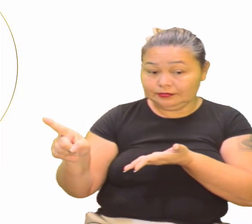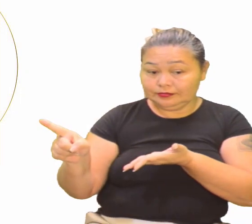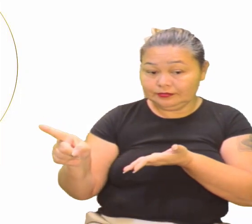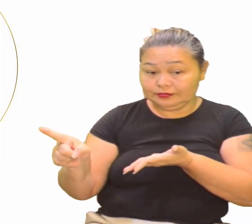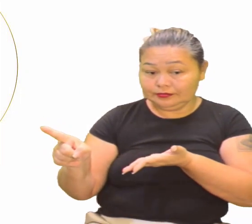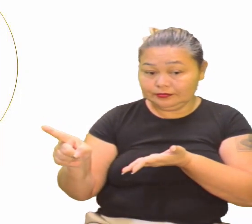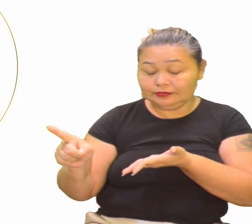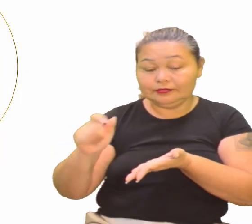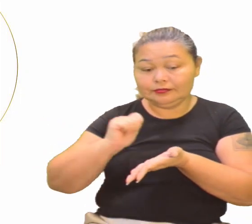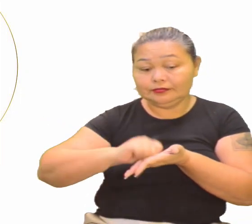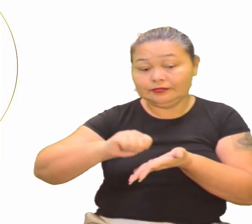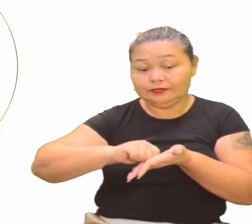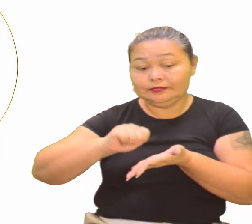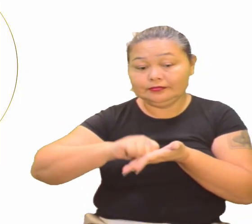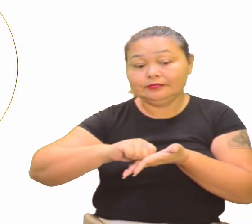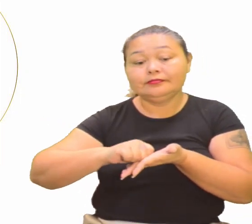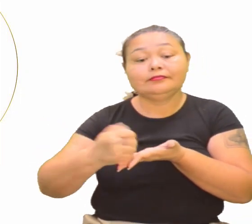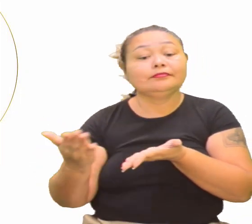caderninho, tá?